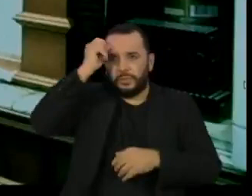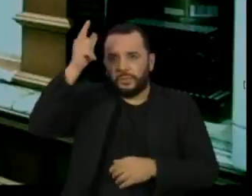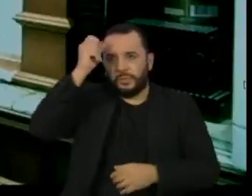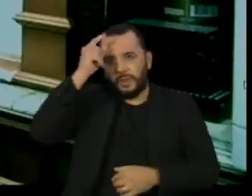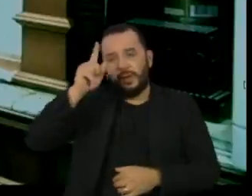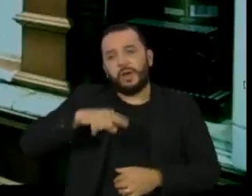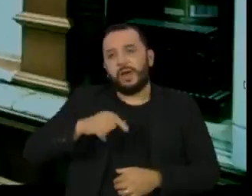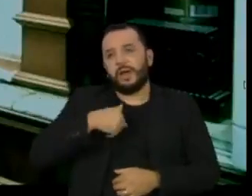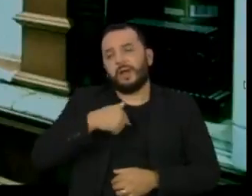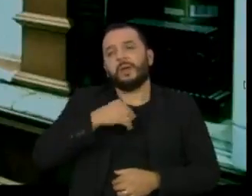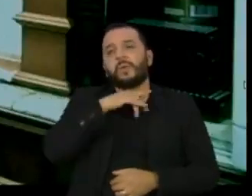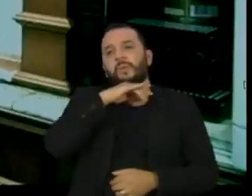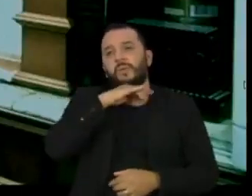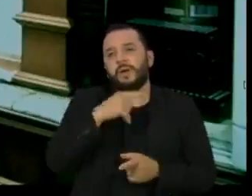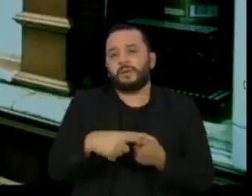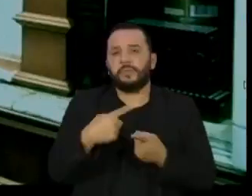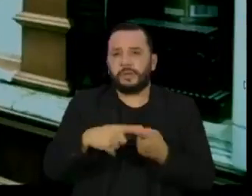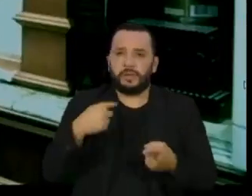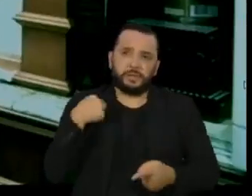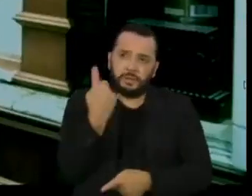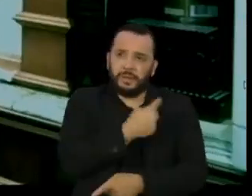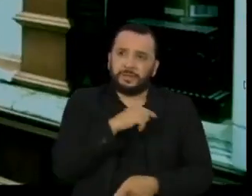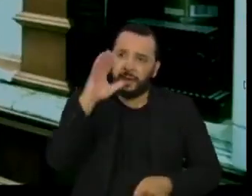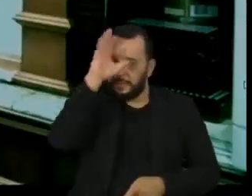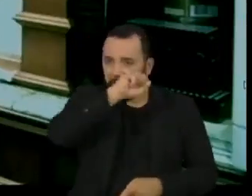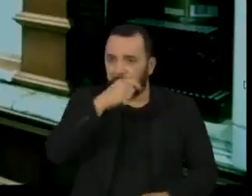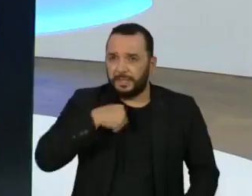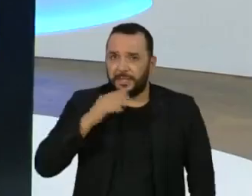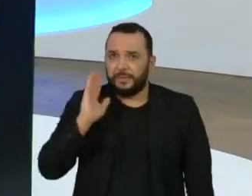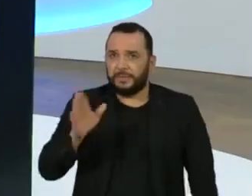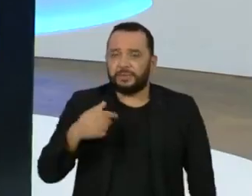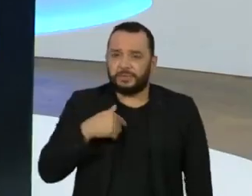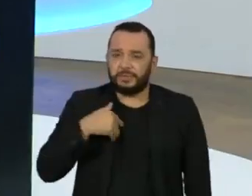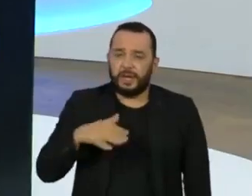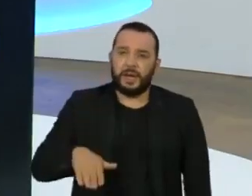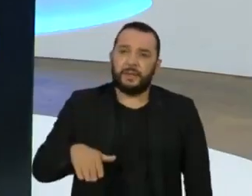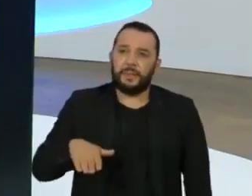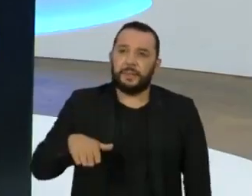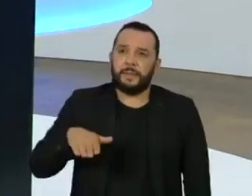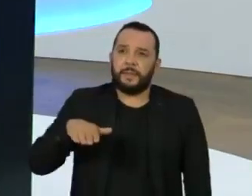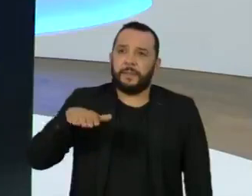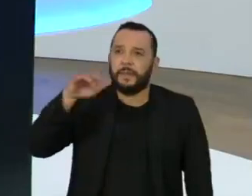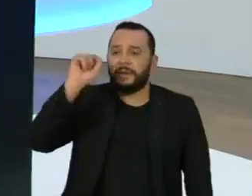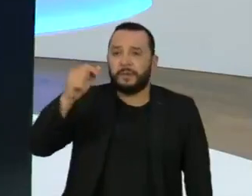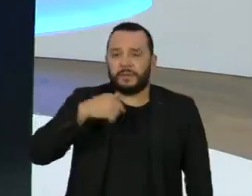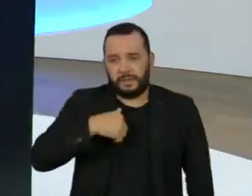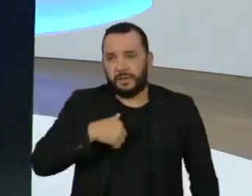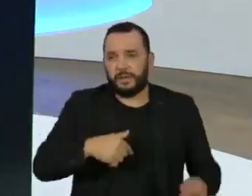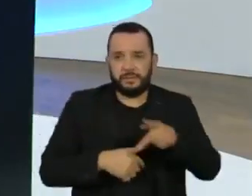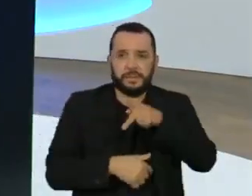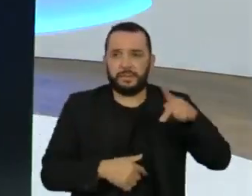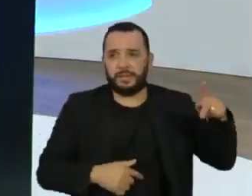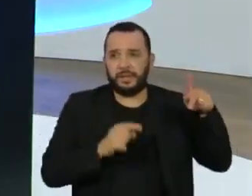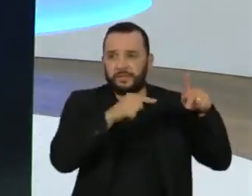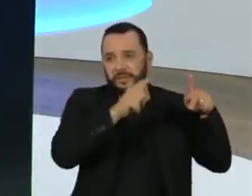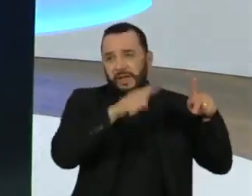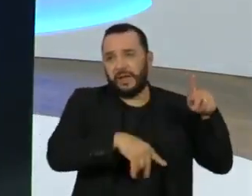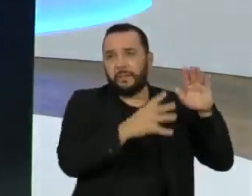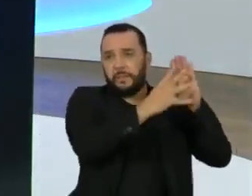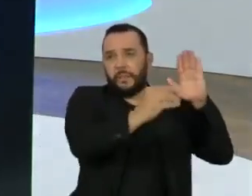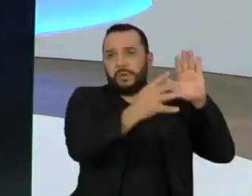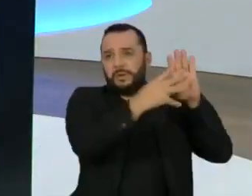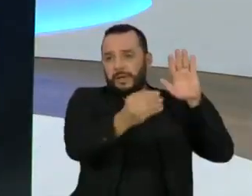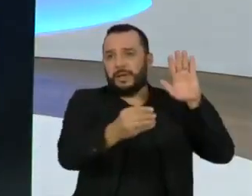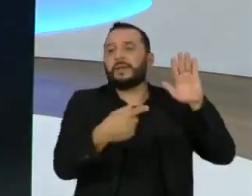ruim? Porque nós aprendemos desde cedo que o exemplo vem de cima. E se deveria ter esse